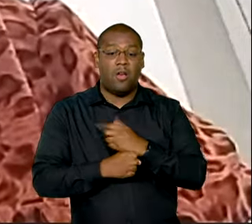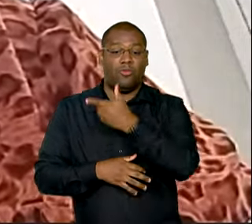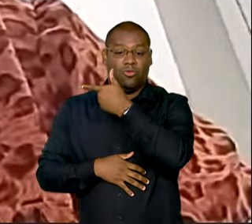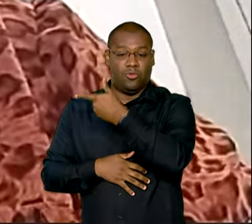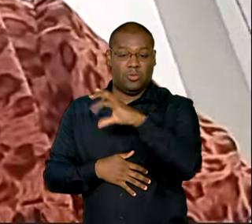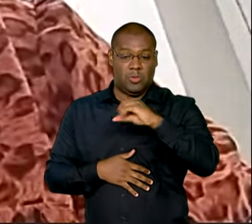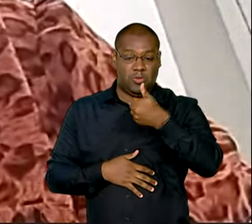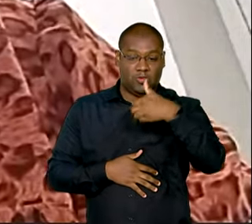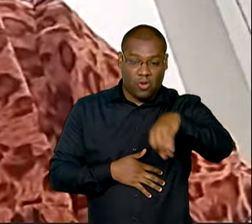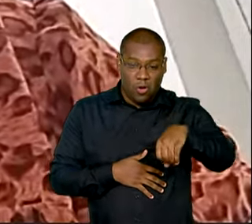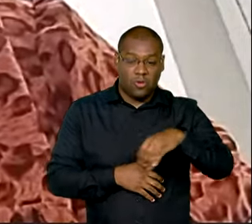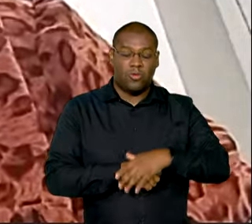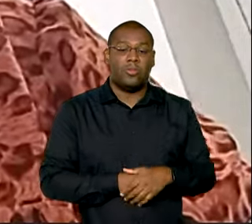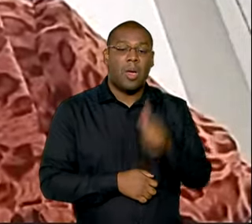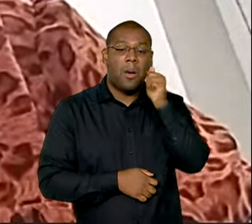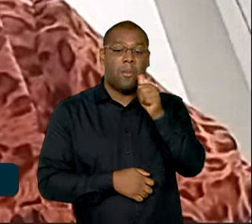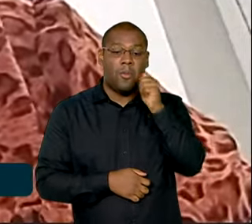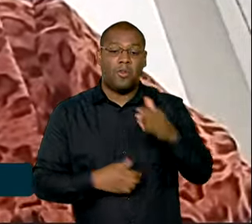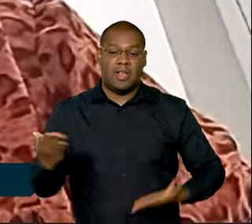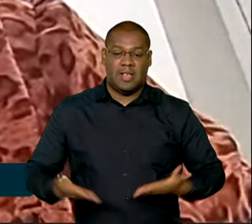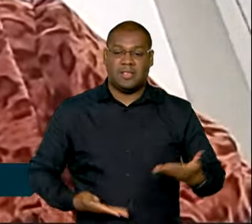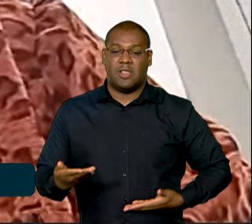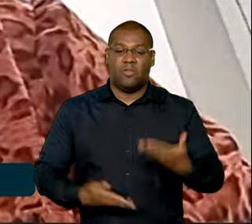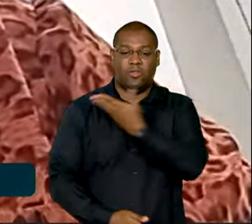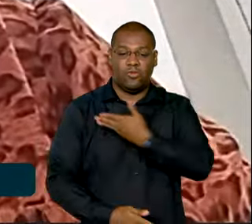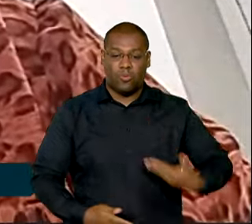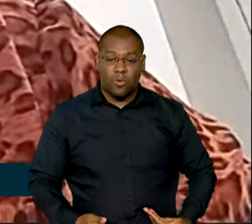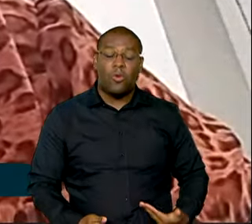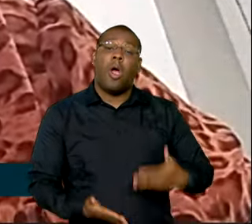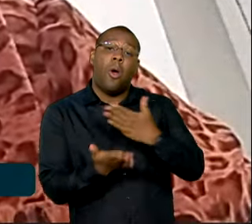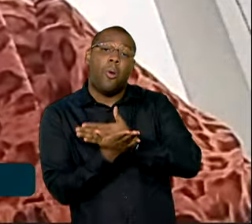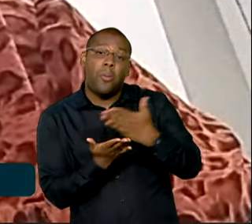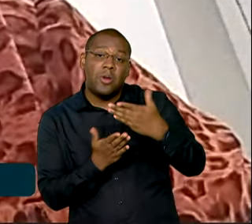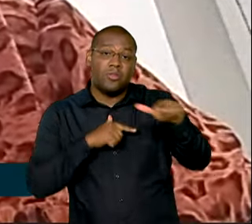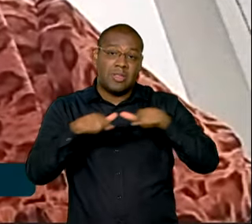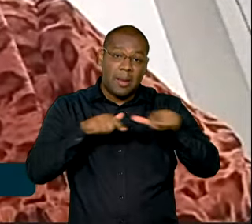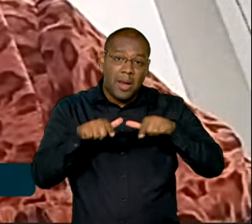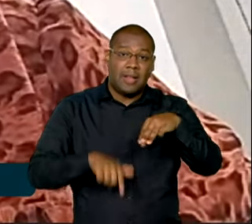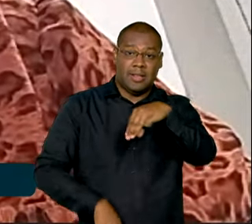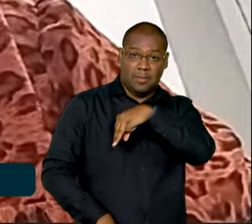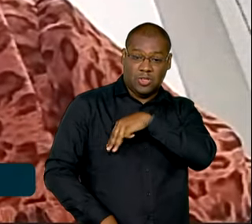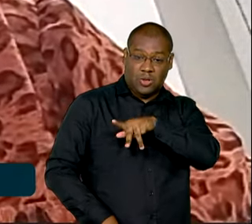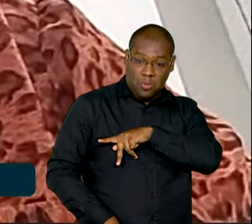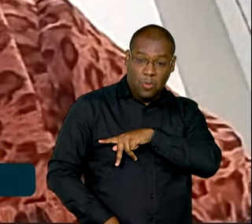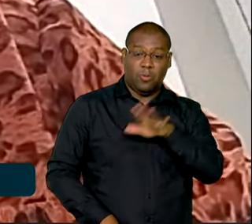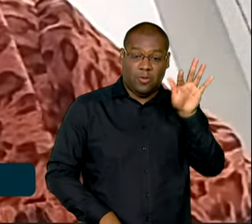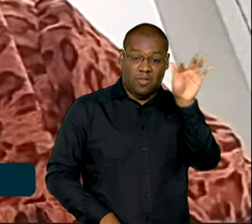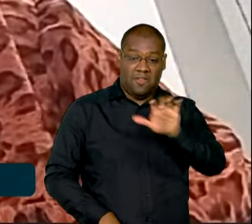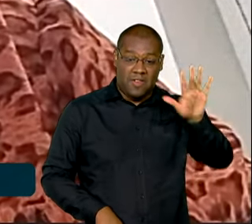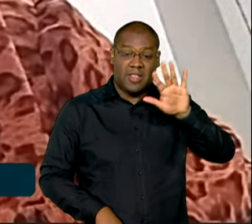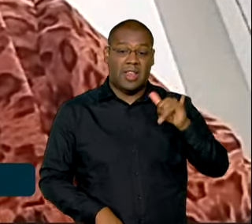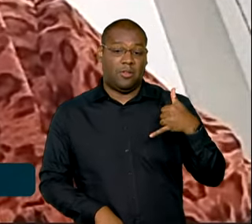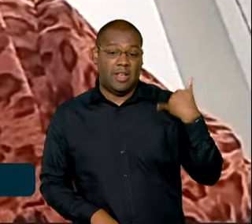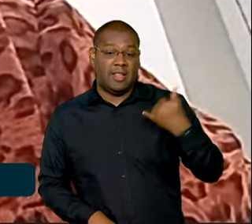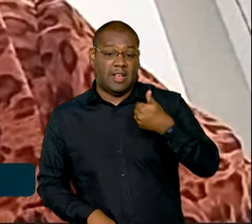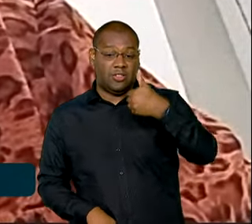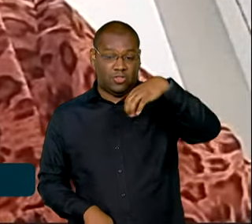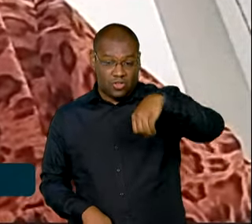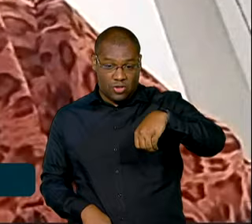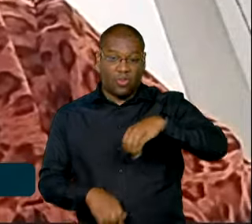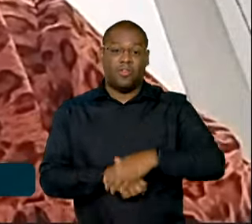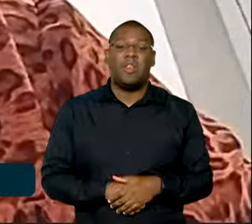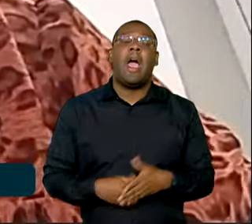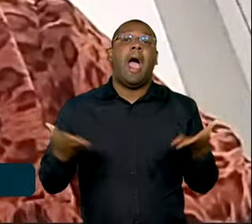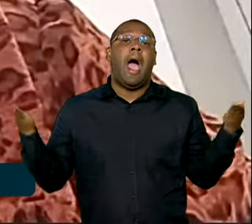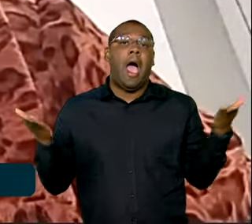A Fernanda é servidora pública e começou a trabalhar no Ministério Público Federal com 19 anos de idade. Atualmente com